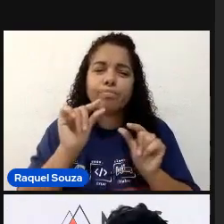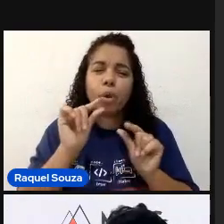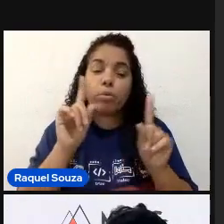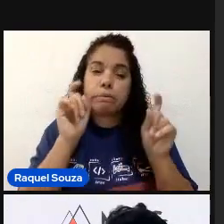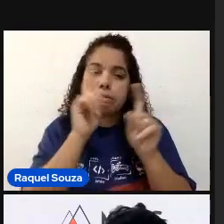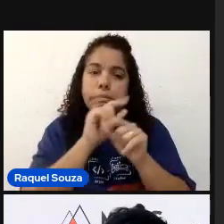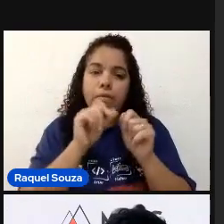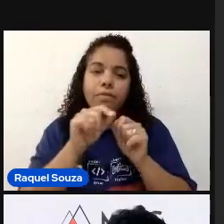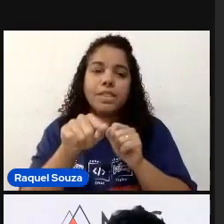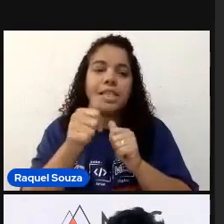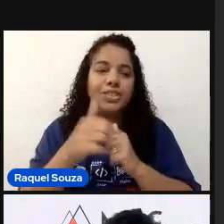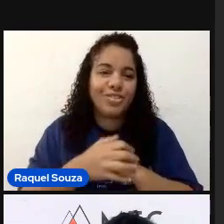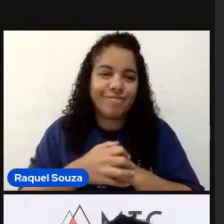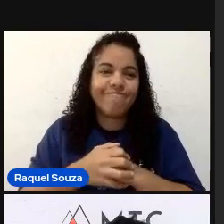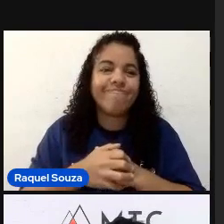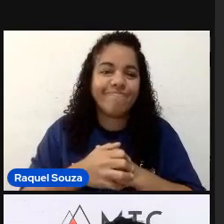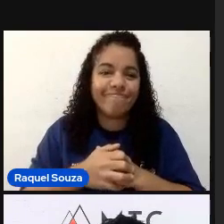fazer isso.